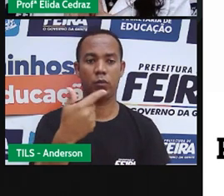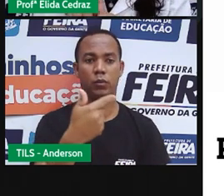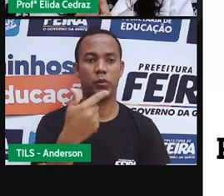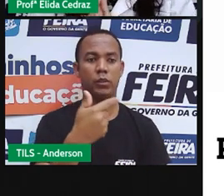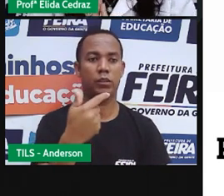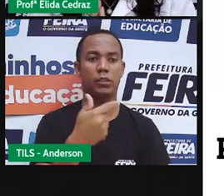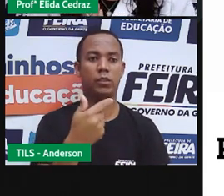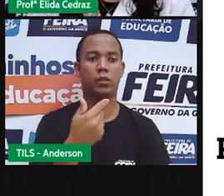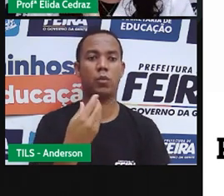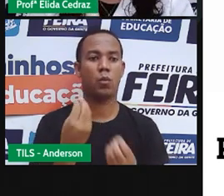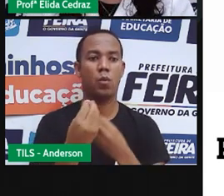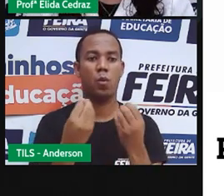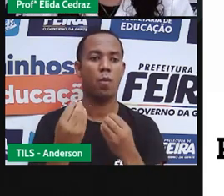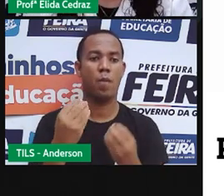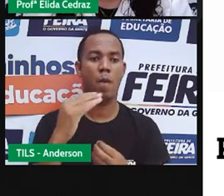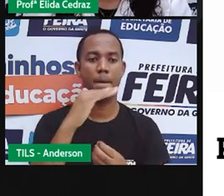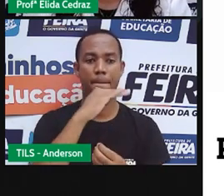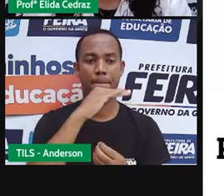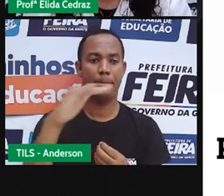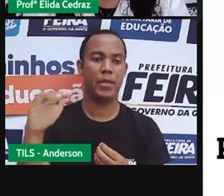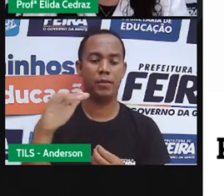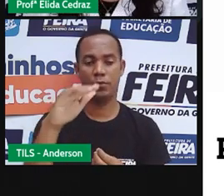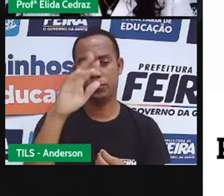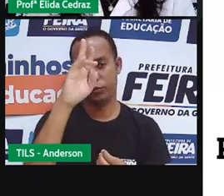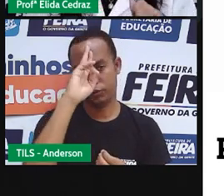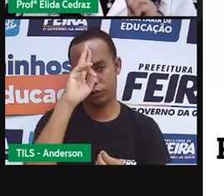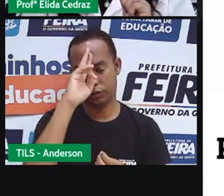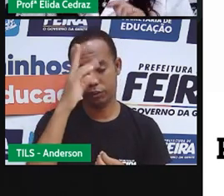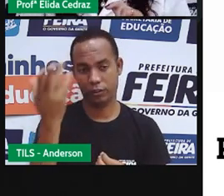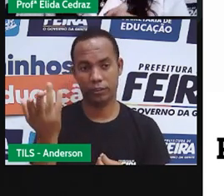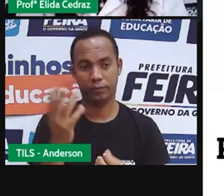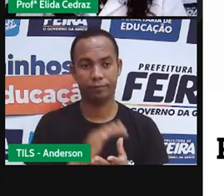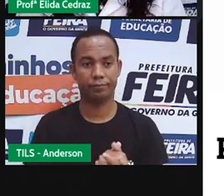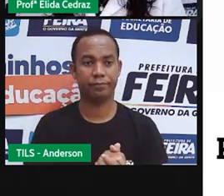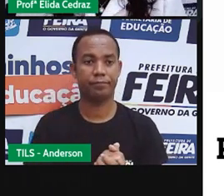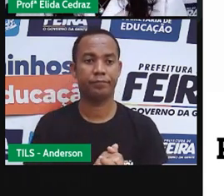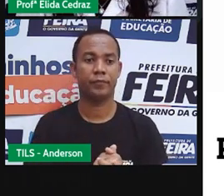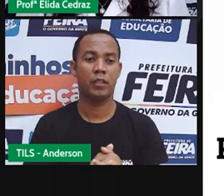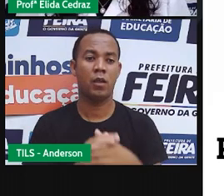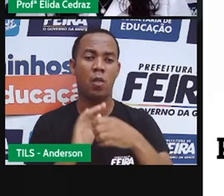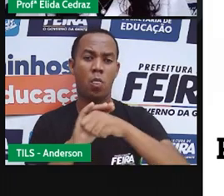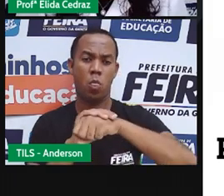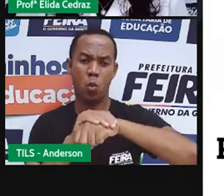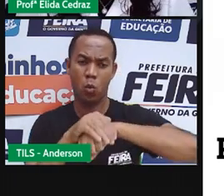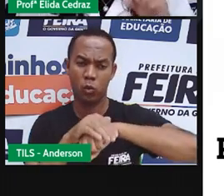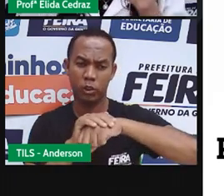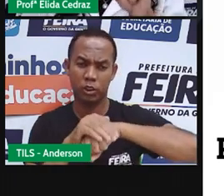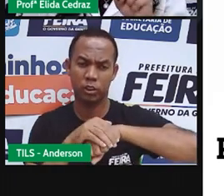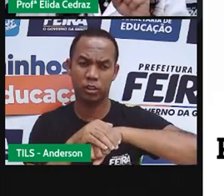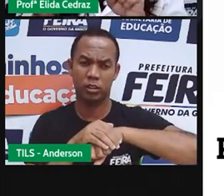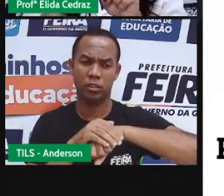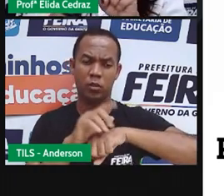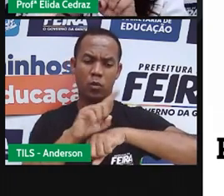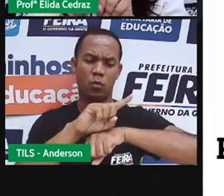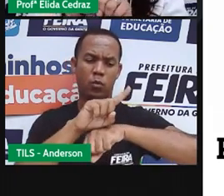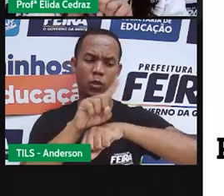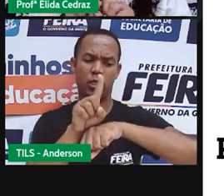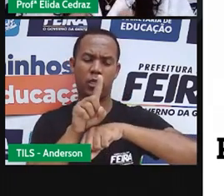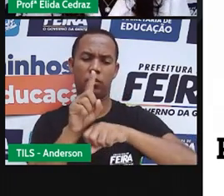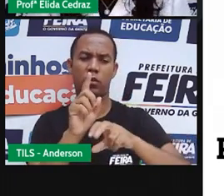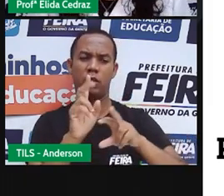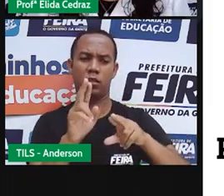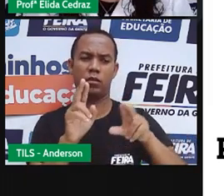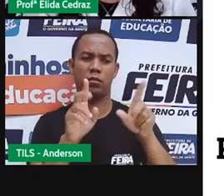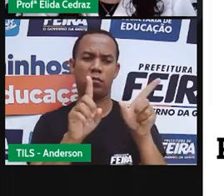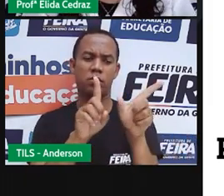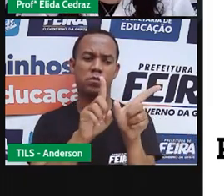pequeno, é meio-dia. A noite, quando o ponteiro pequeno e o grande